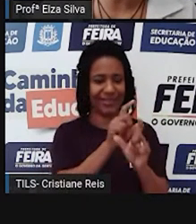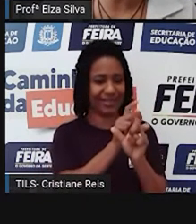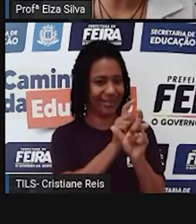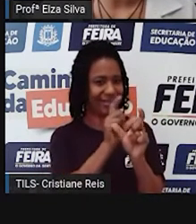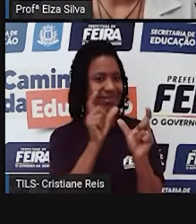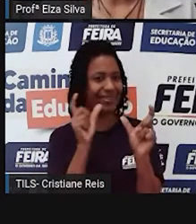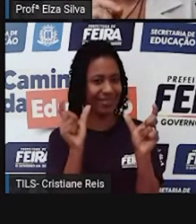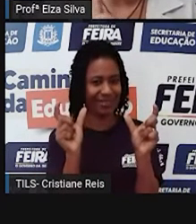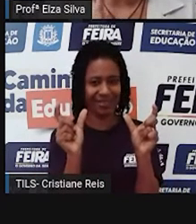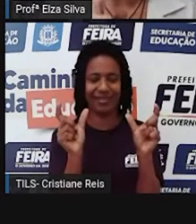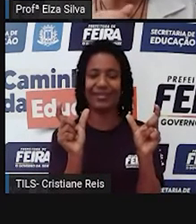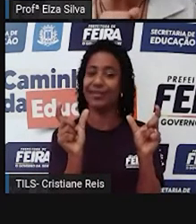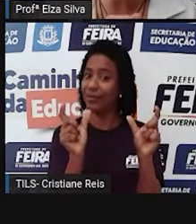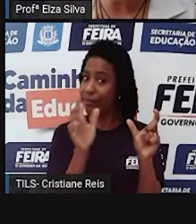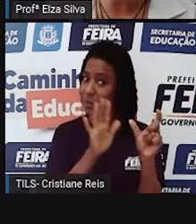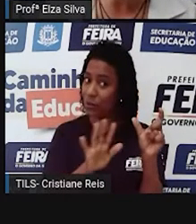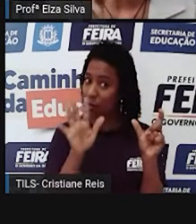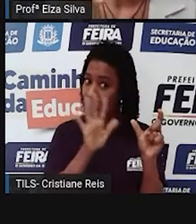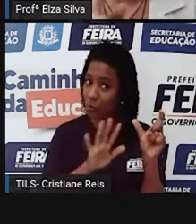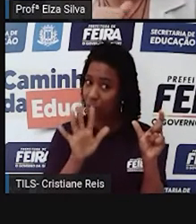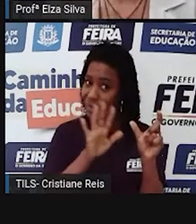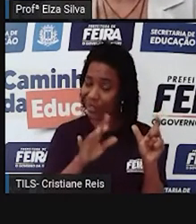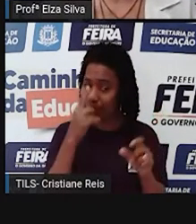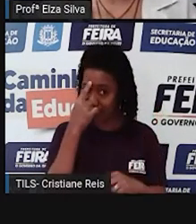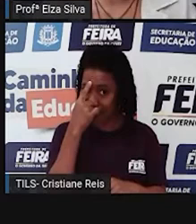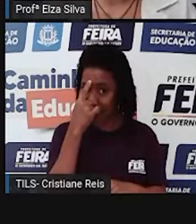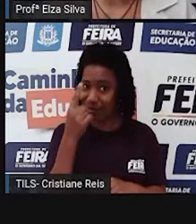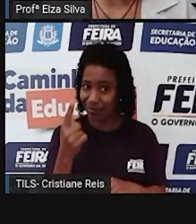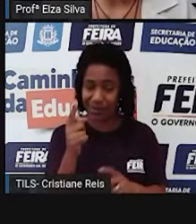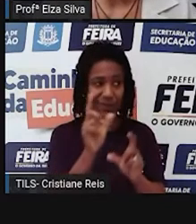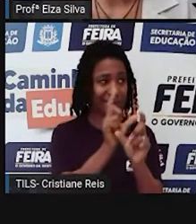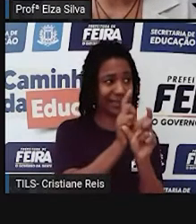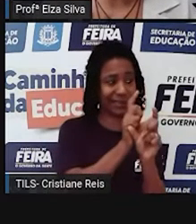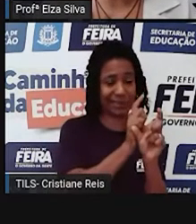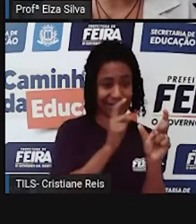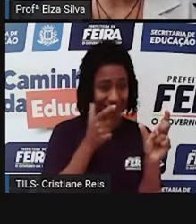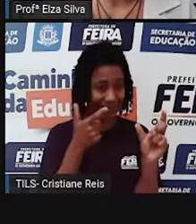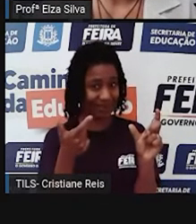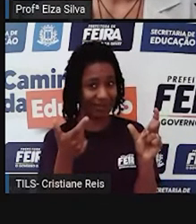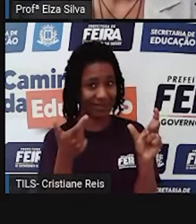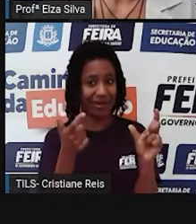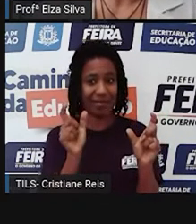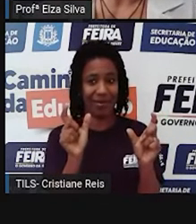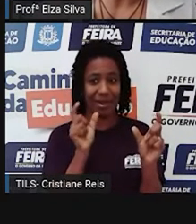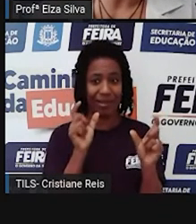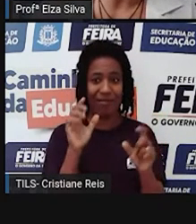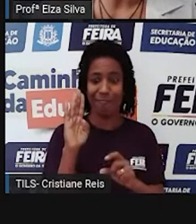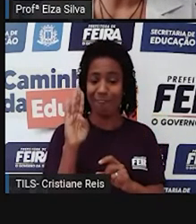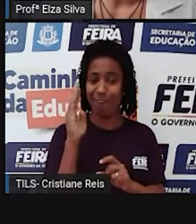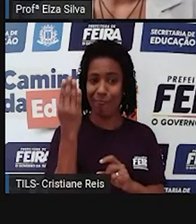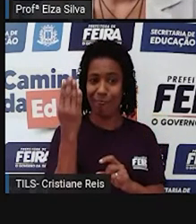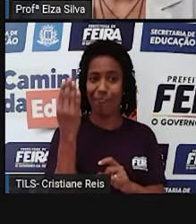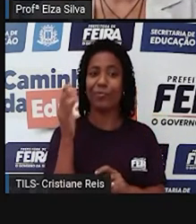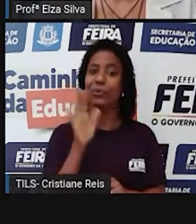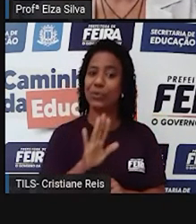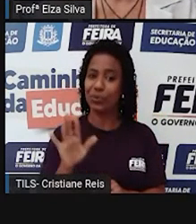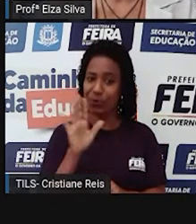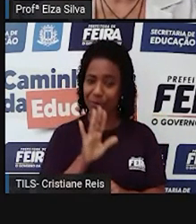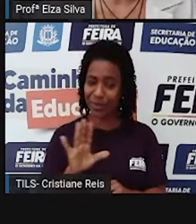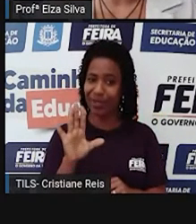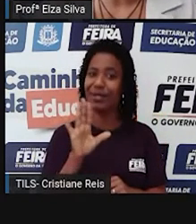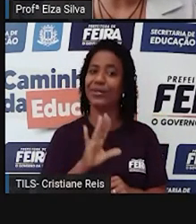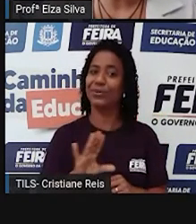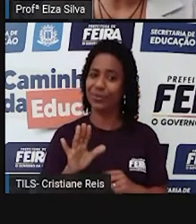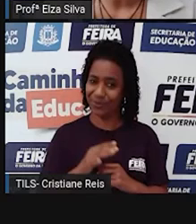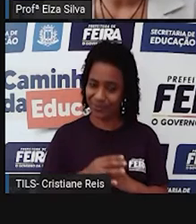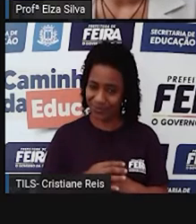cognatas Mas cuidado com as falcianes Ok? E por fim Feito